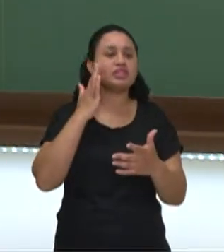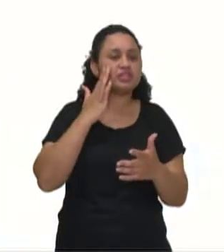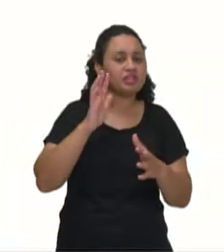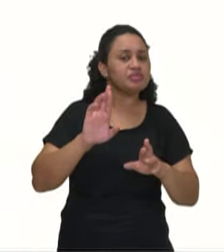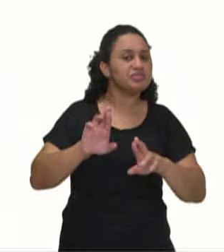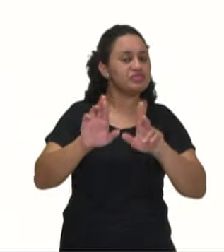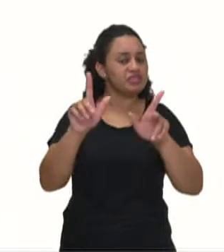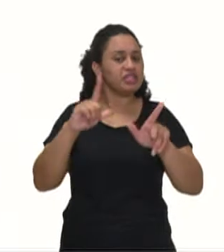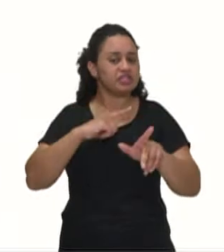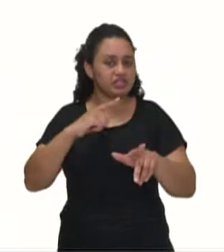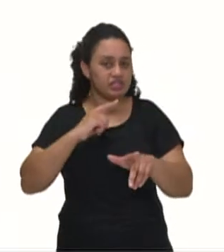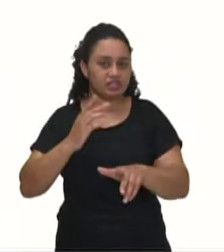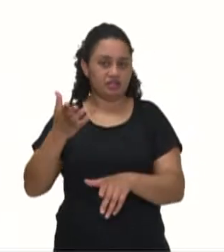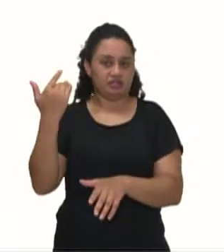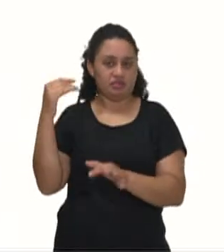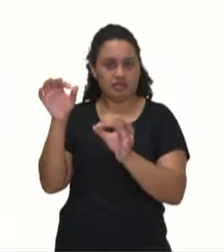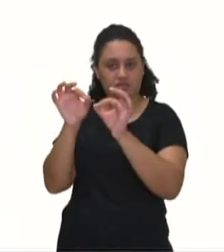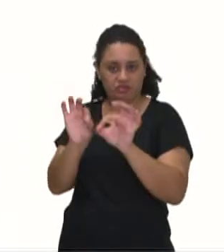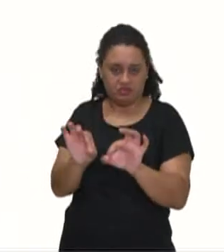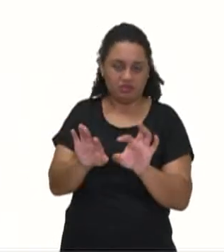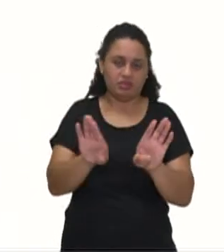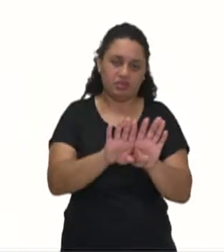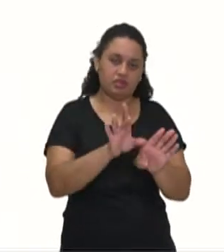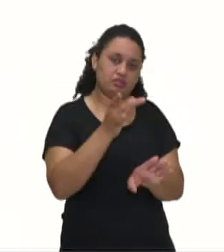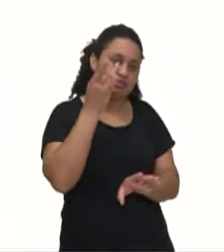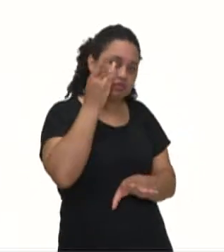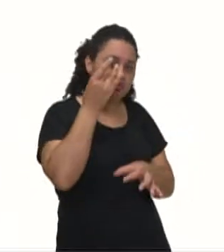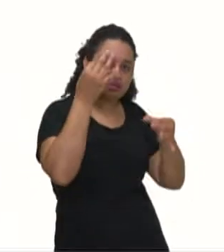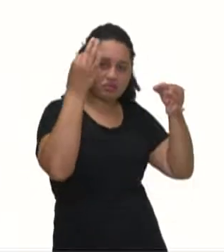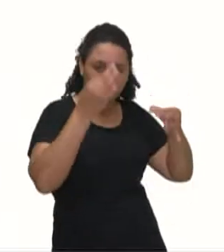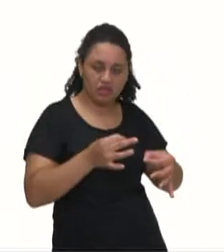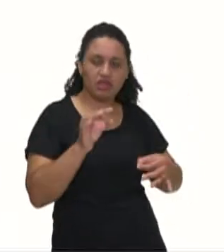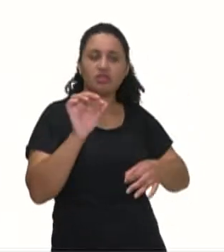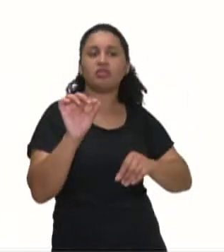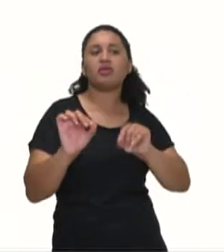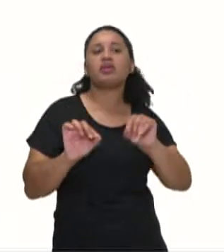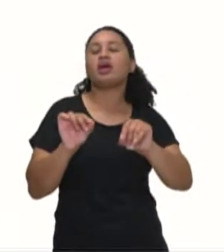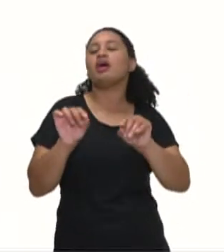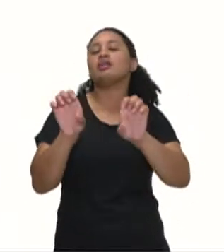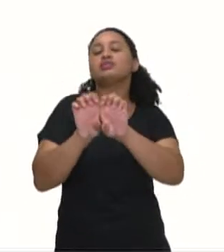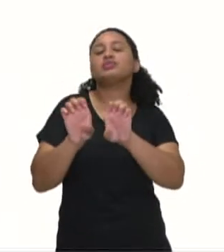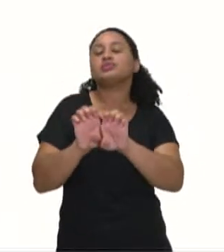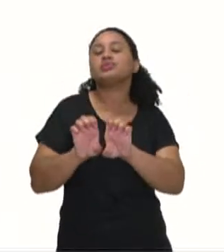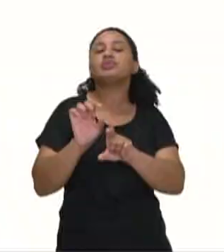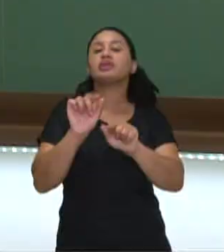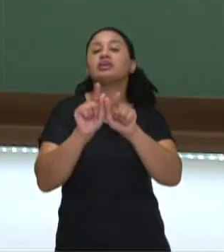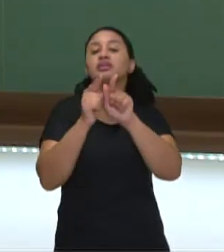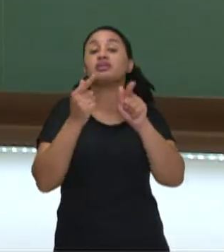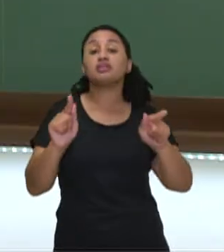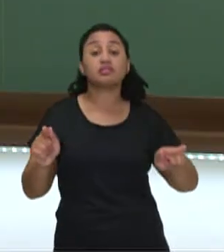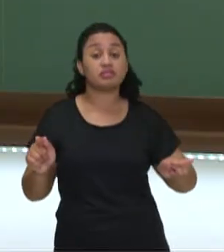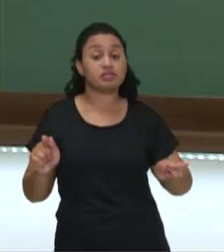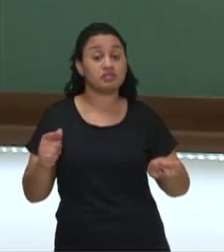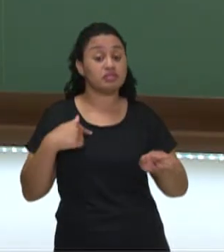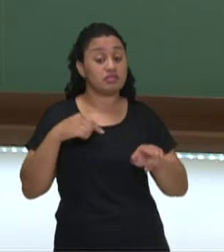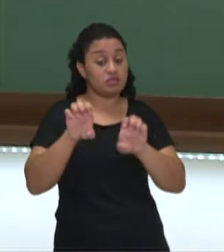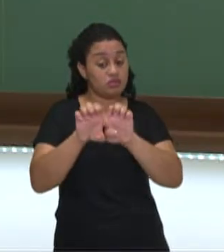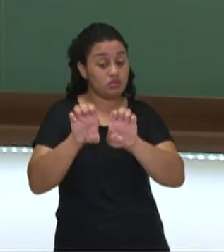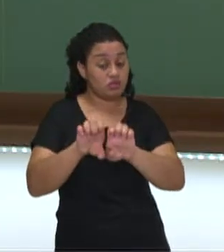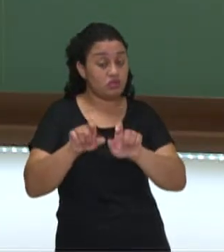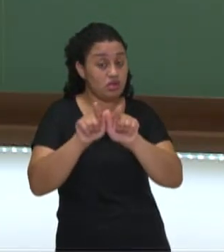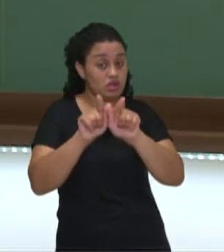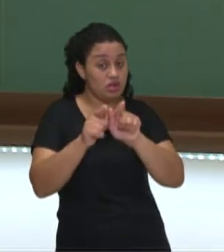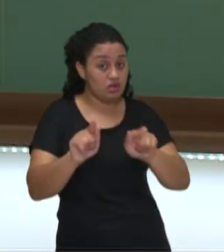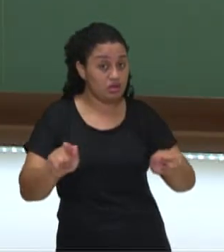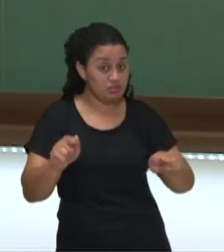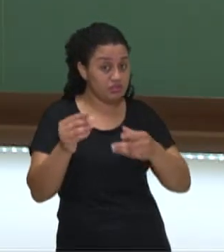diferenças entre o passado simples e o presente perfeito no que diz respeito à estrutura gramatical? Questão estrutural, como que